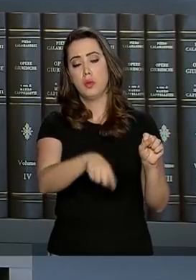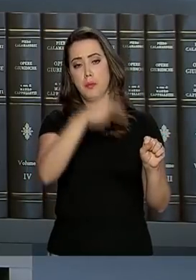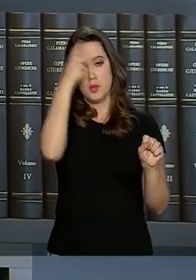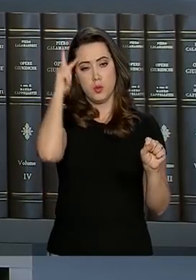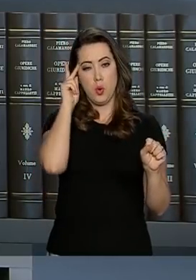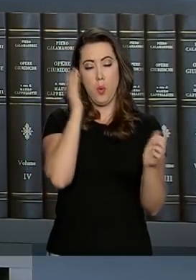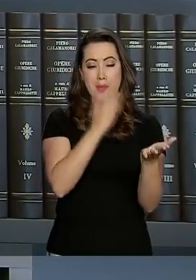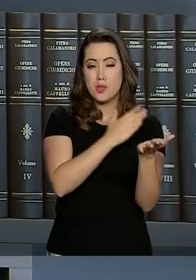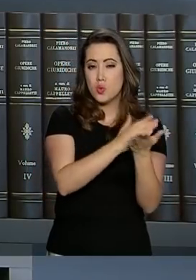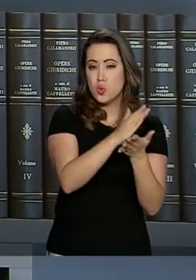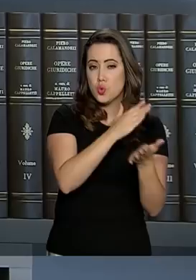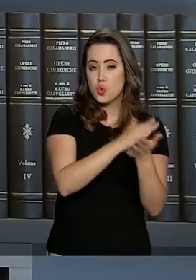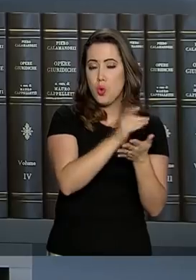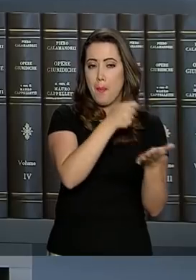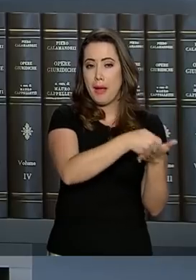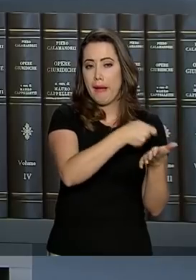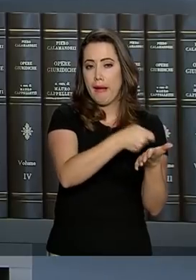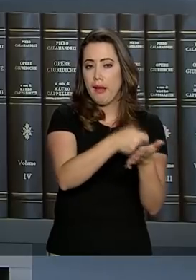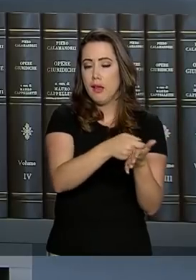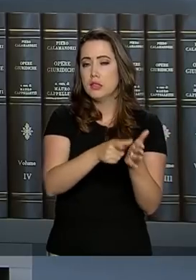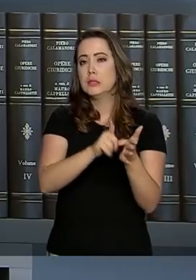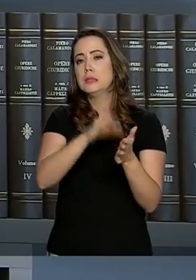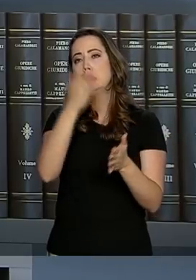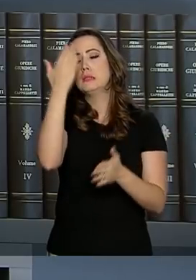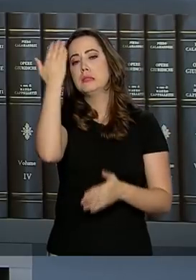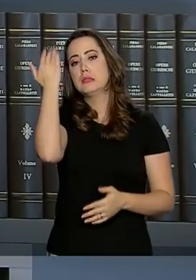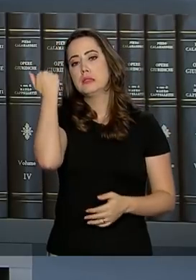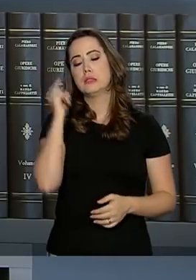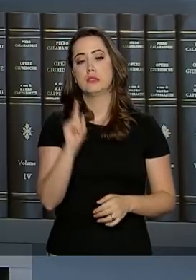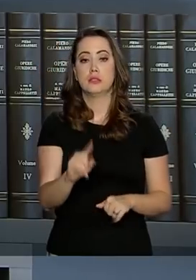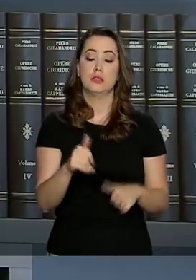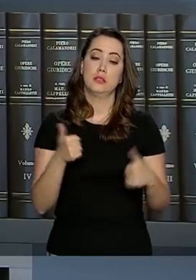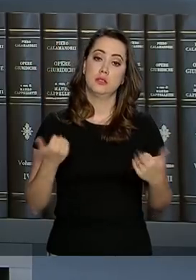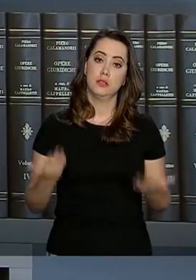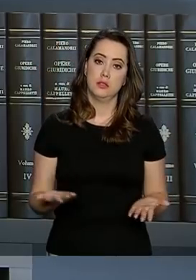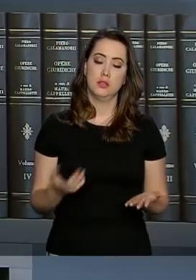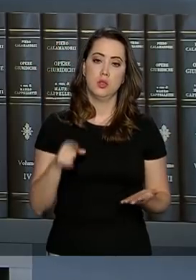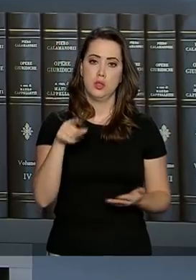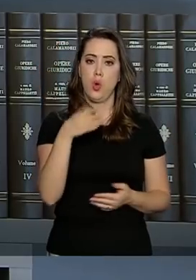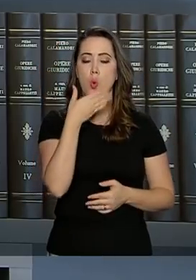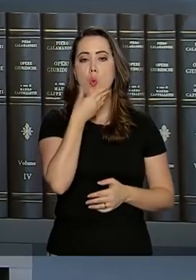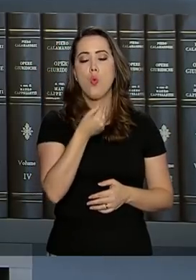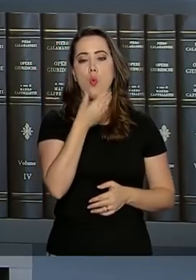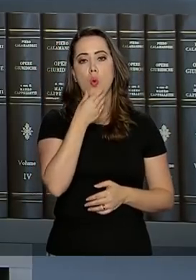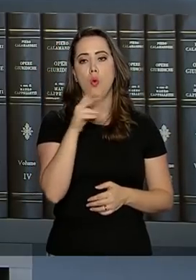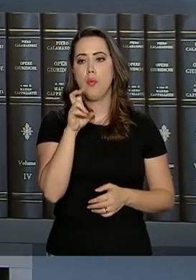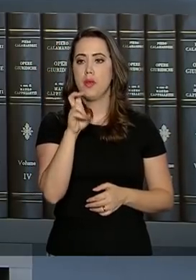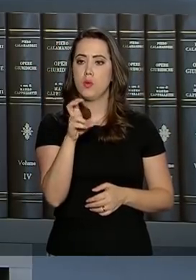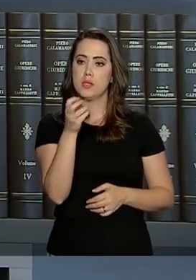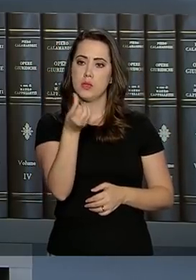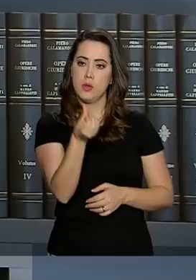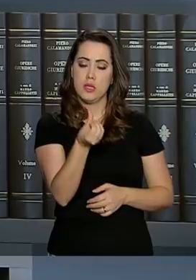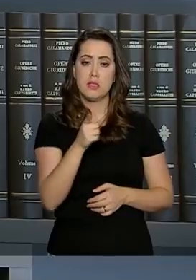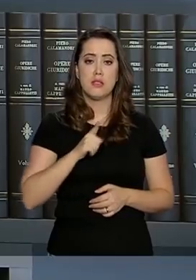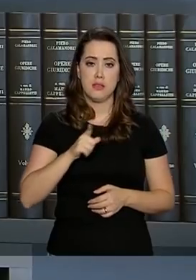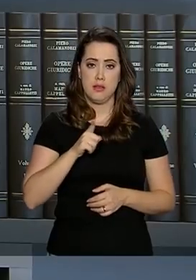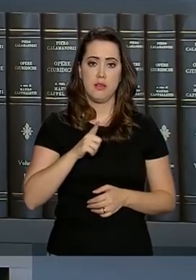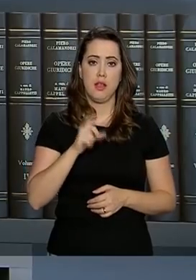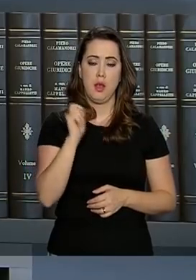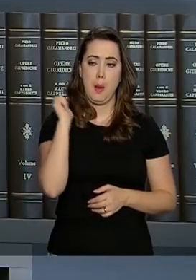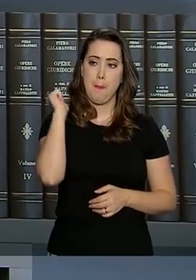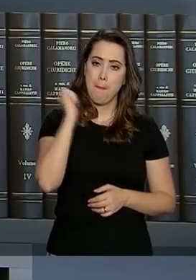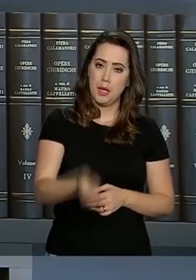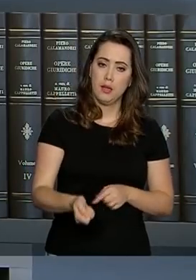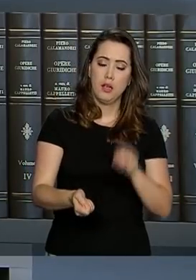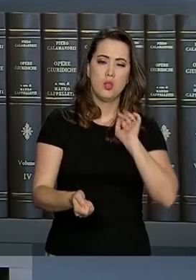quem começou a contribuir muito cedo. Então, nesse caso, um homem com 56 anos de idade que tenha contribuído